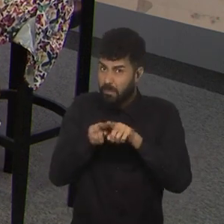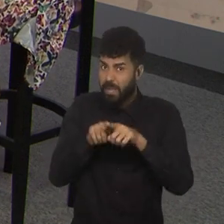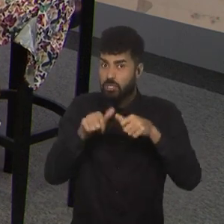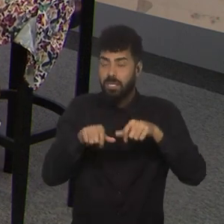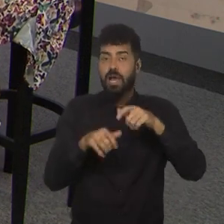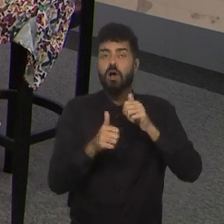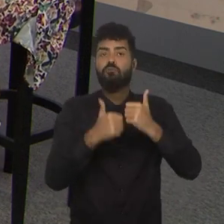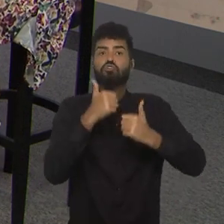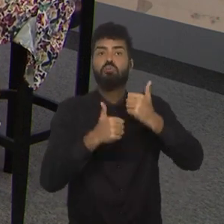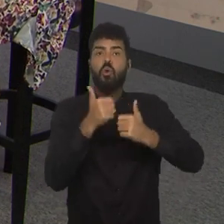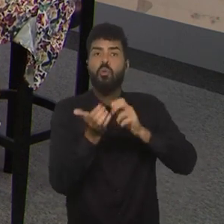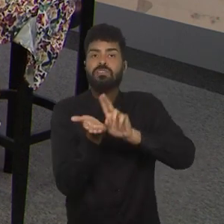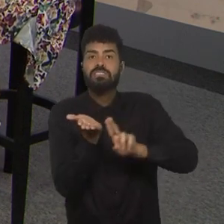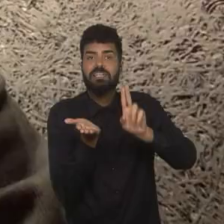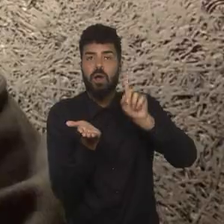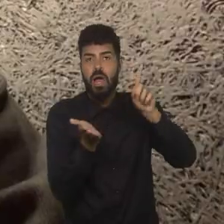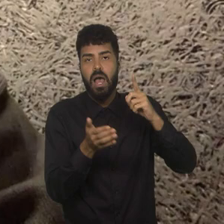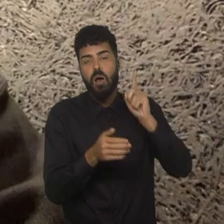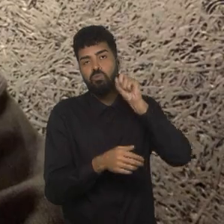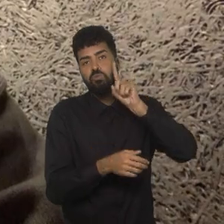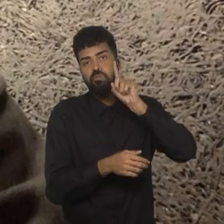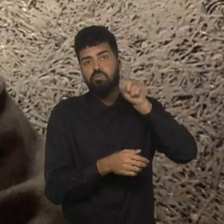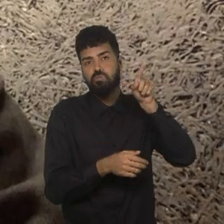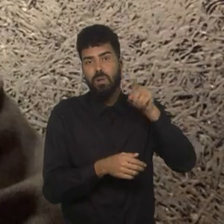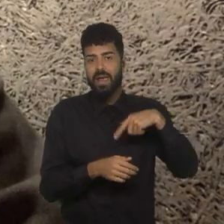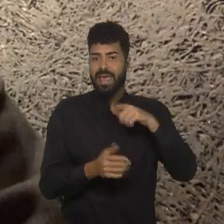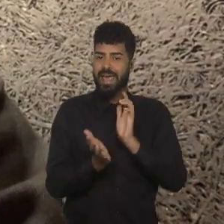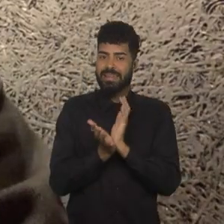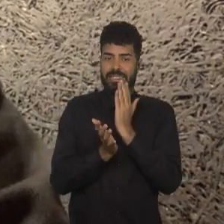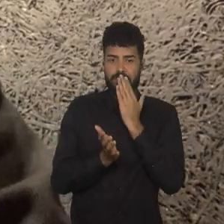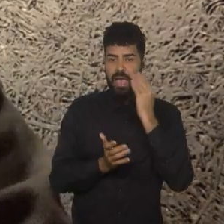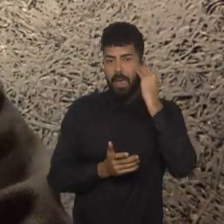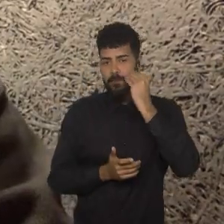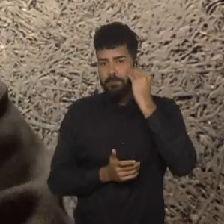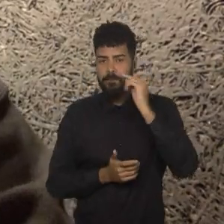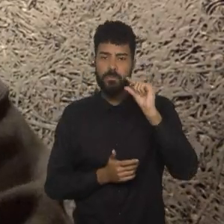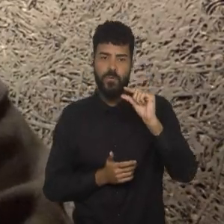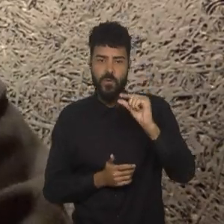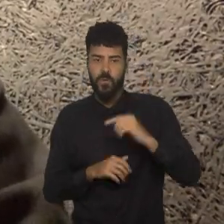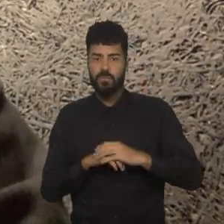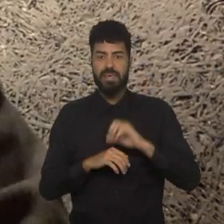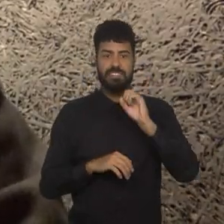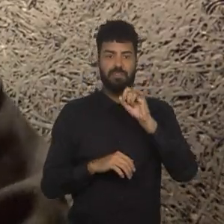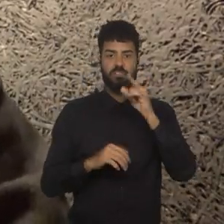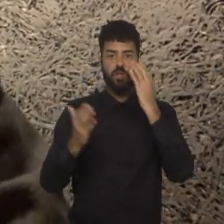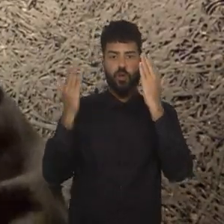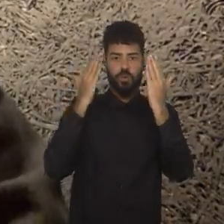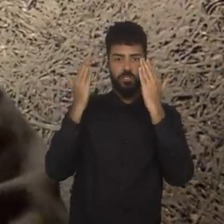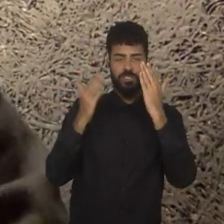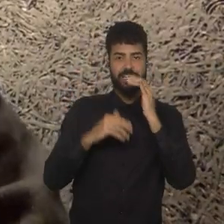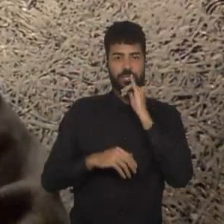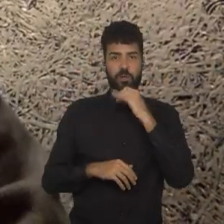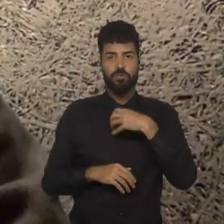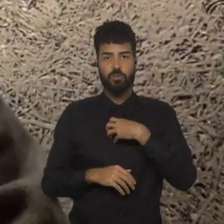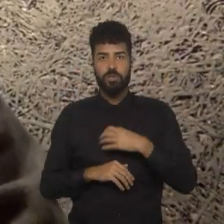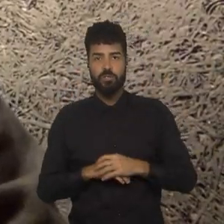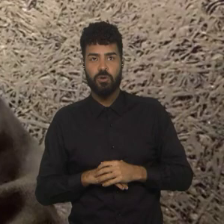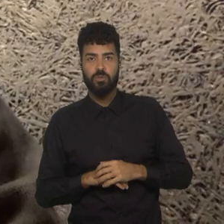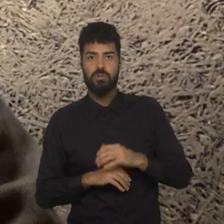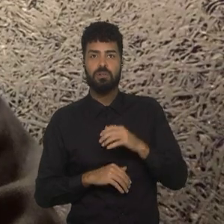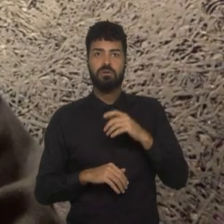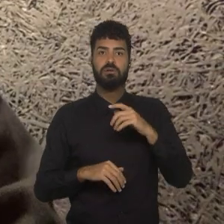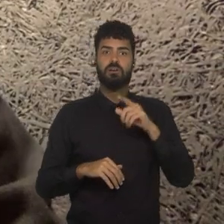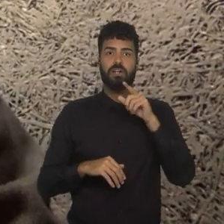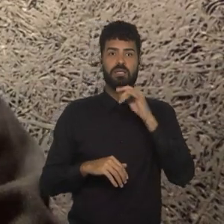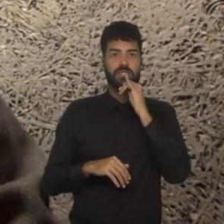Universitário Norte-Americano, então é uma equipe muito pouco calejada, né, se você pega também ali, quantos jogos as atletas têm pela seleção,